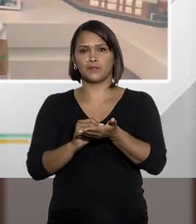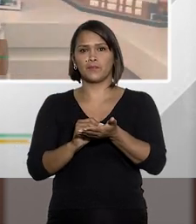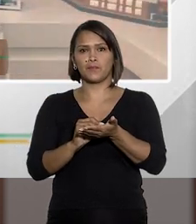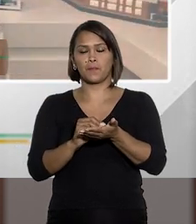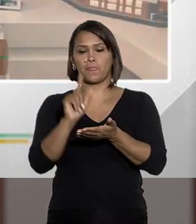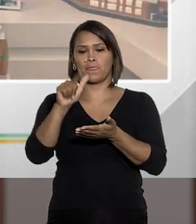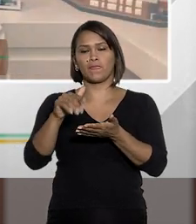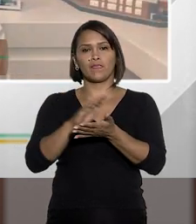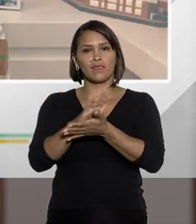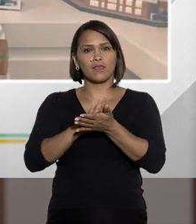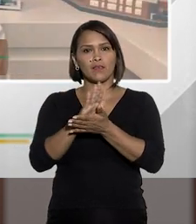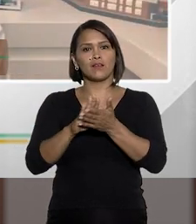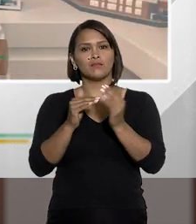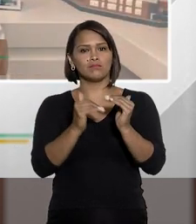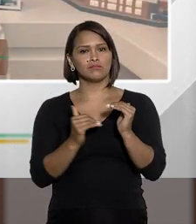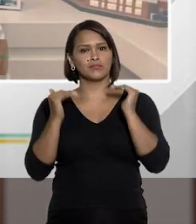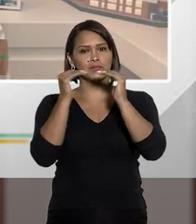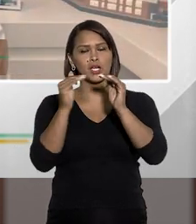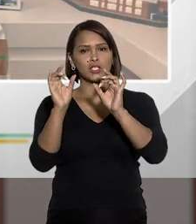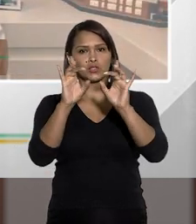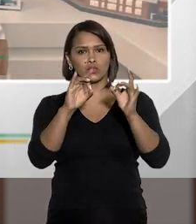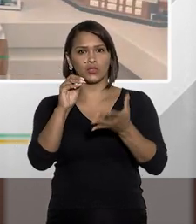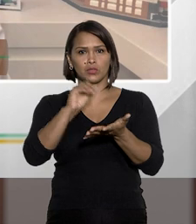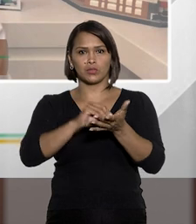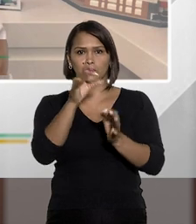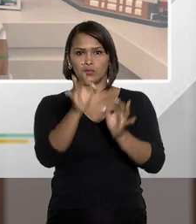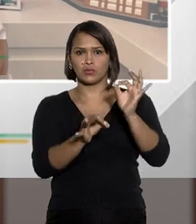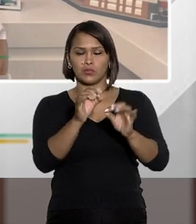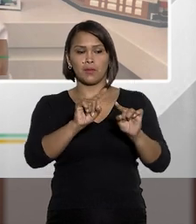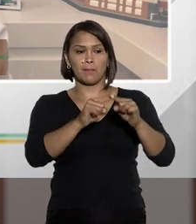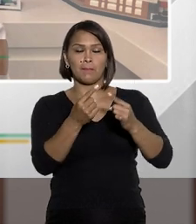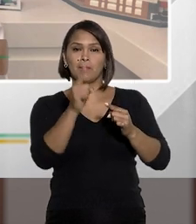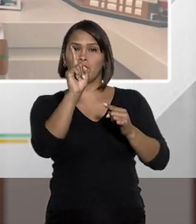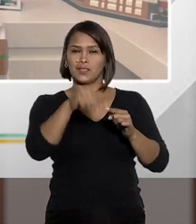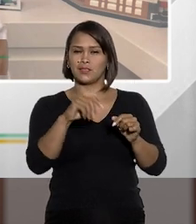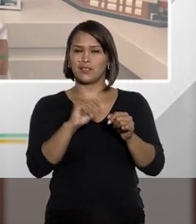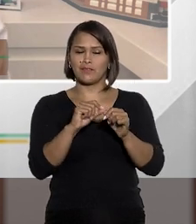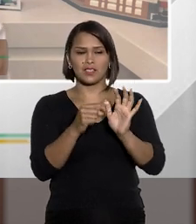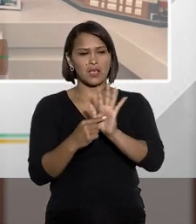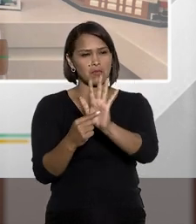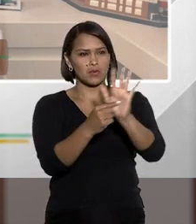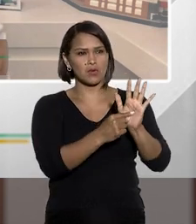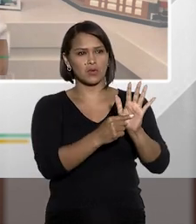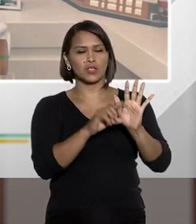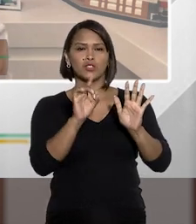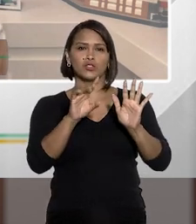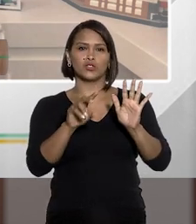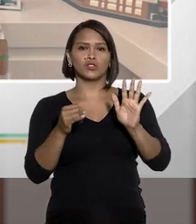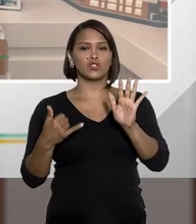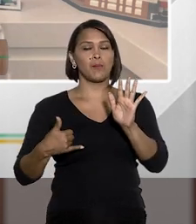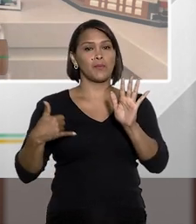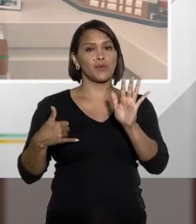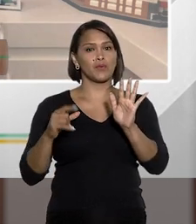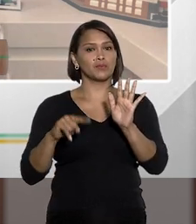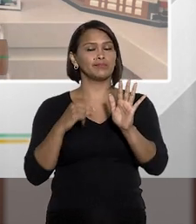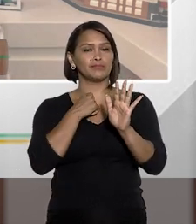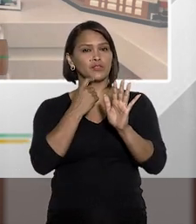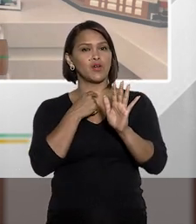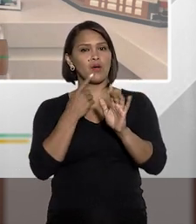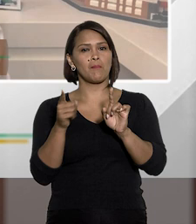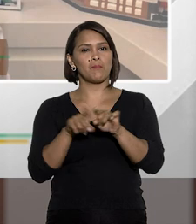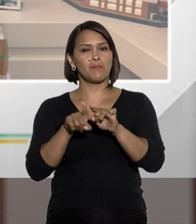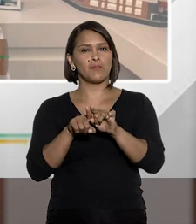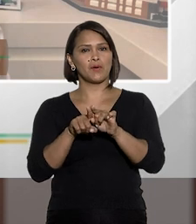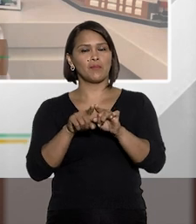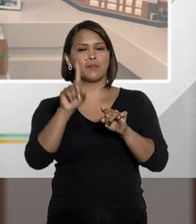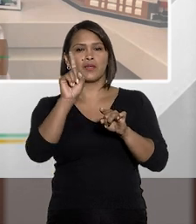a gente já comentou o elemento subjetivo especial do injusto. Agora, se você está fazendo aquilo para atender a mero capricho